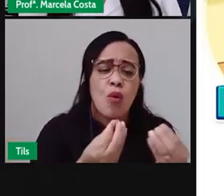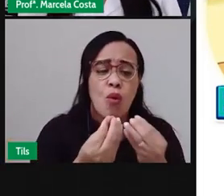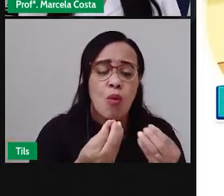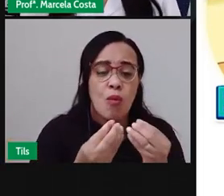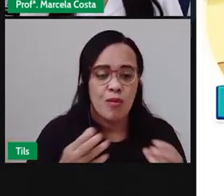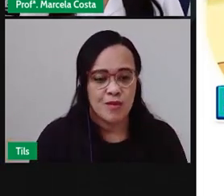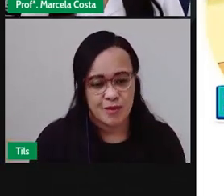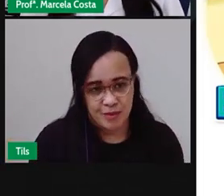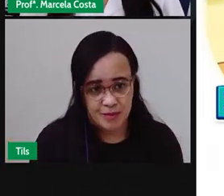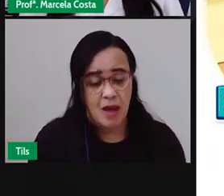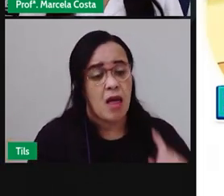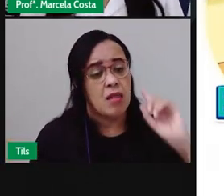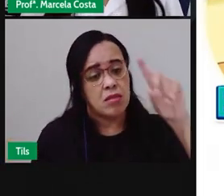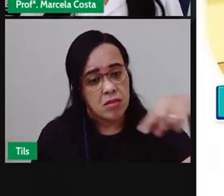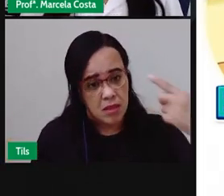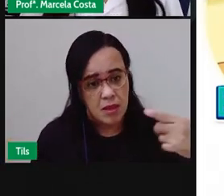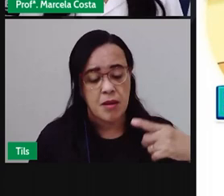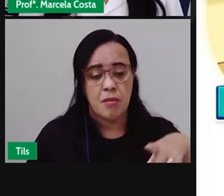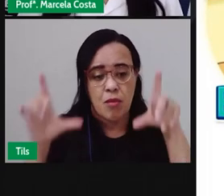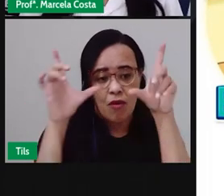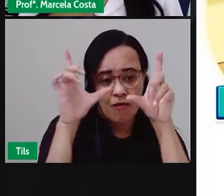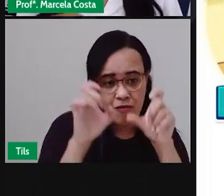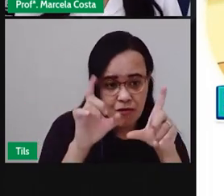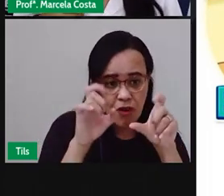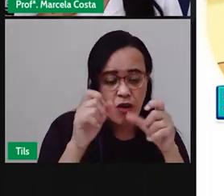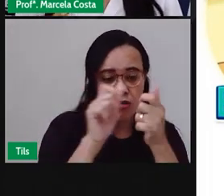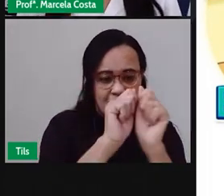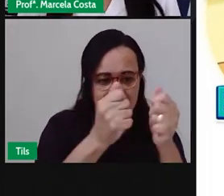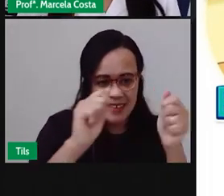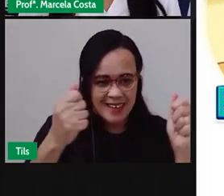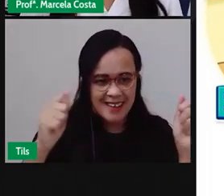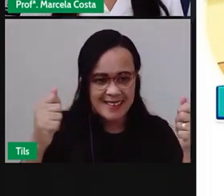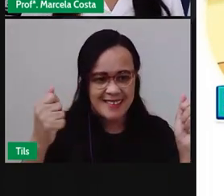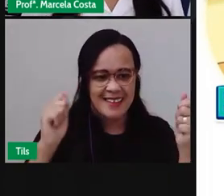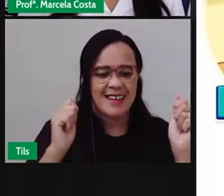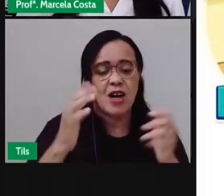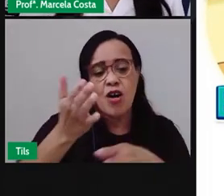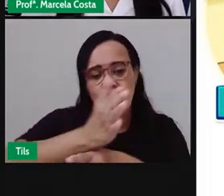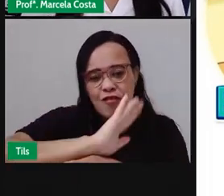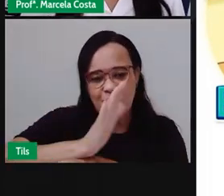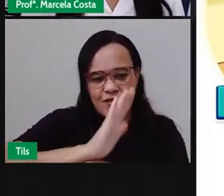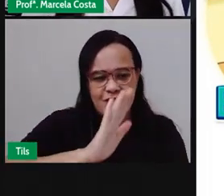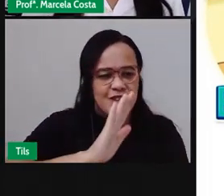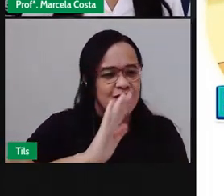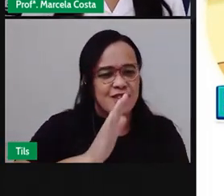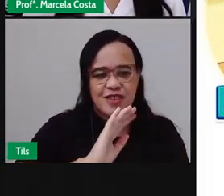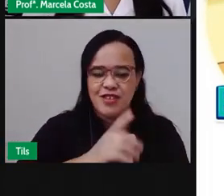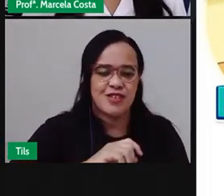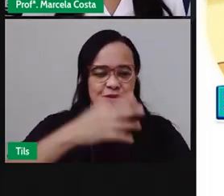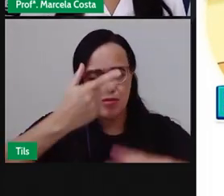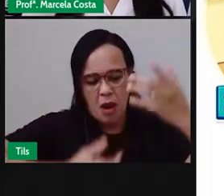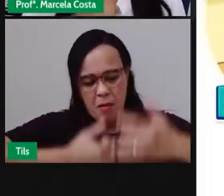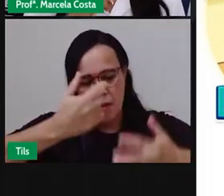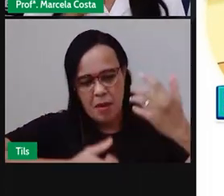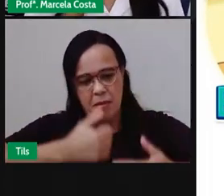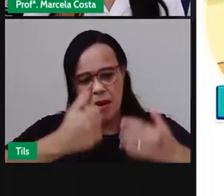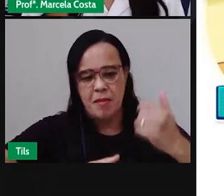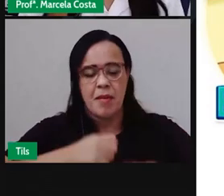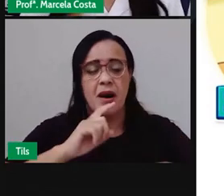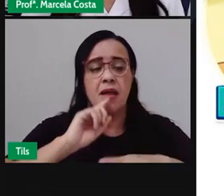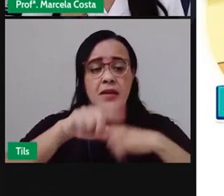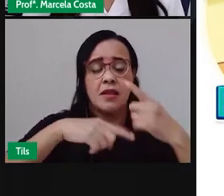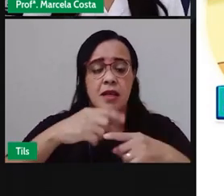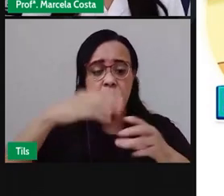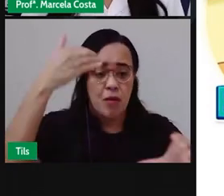a foto do cartaz que você confeccionar o vídeo o áudio pros seus vizinhos pros seus familiares pra que eles